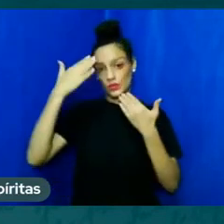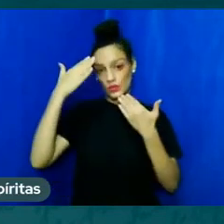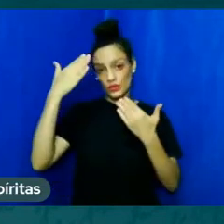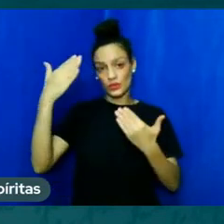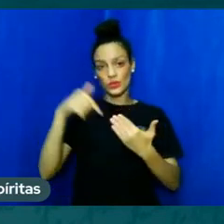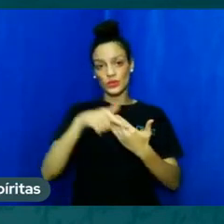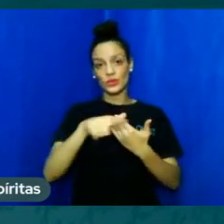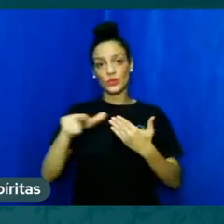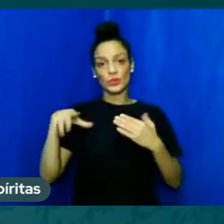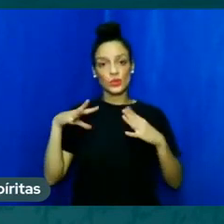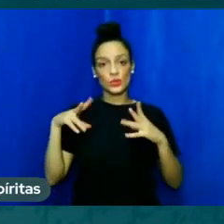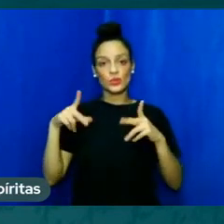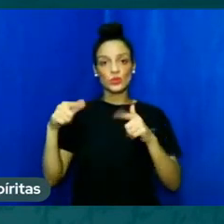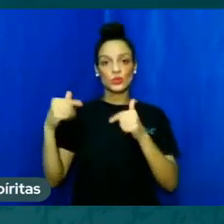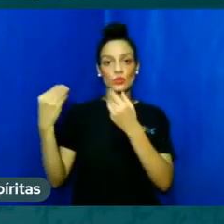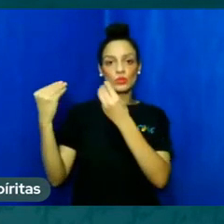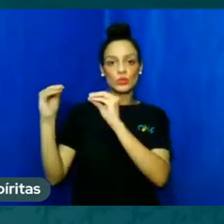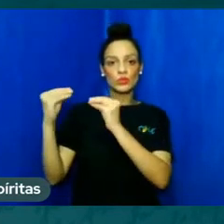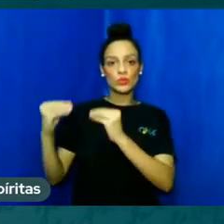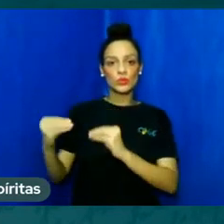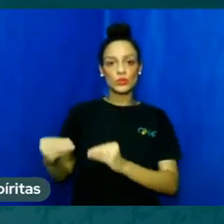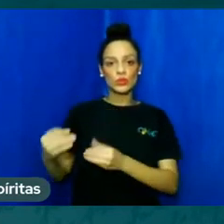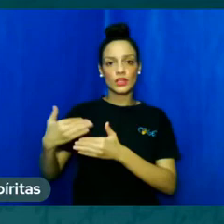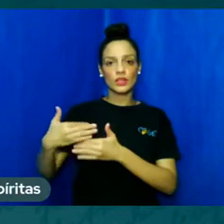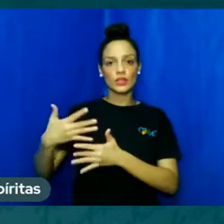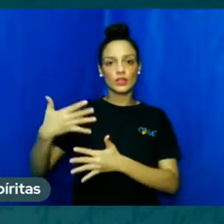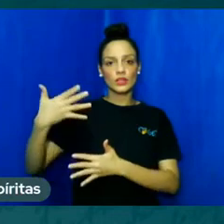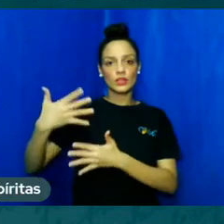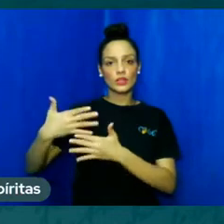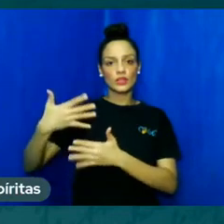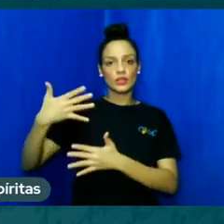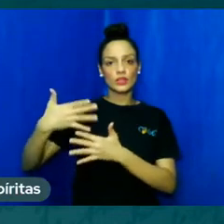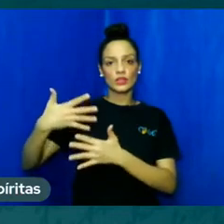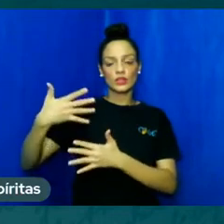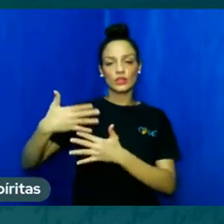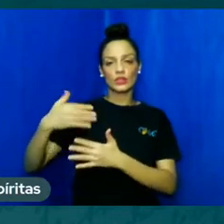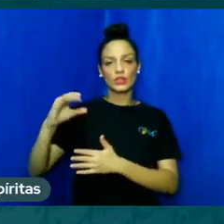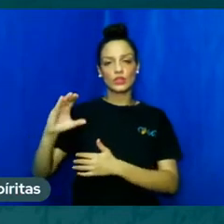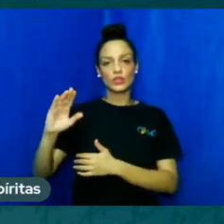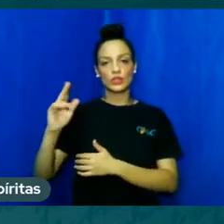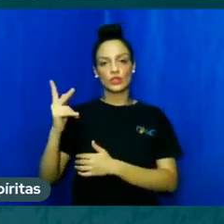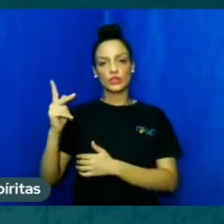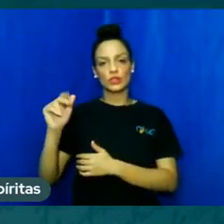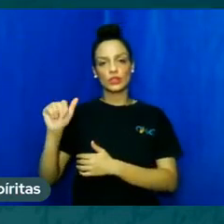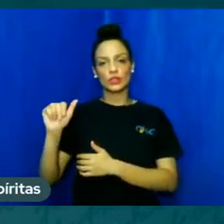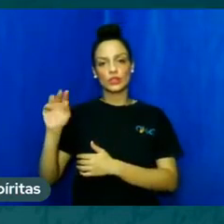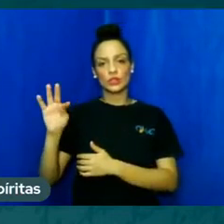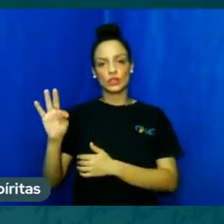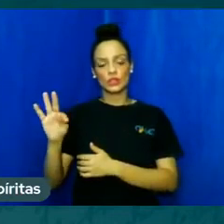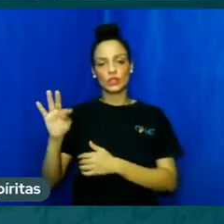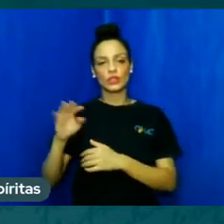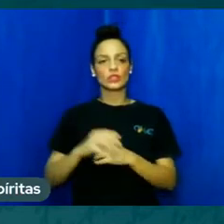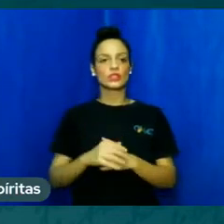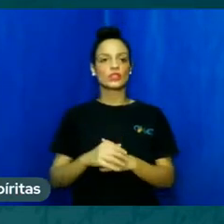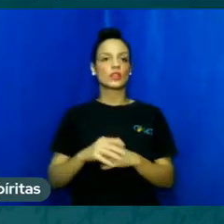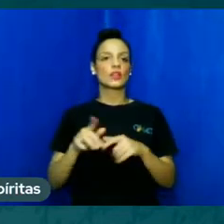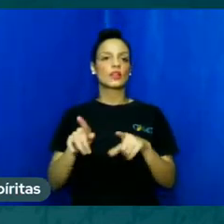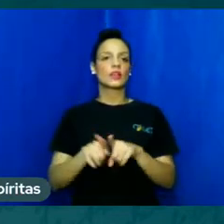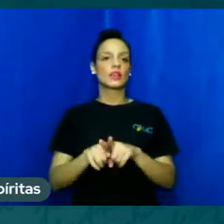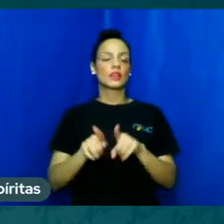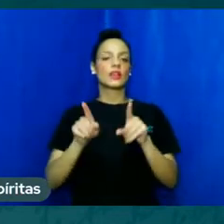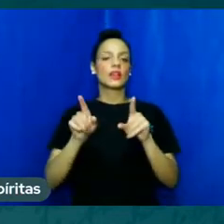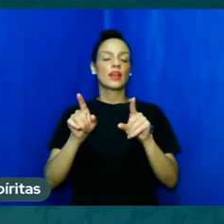colocando aí no chat, na área de texto da rede que você está acompanhando. A Ironildes Bahia, às